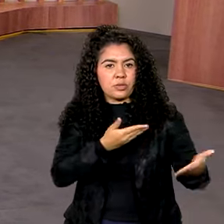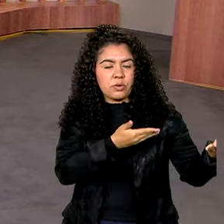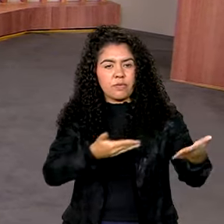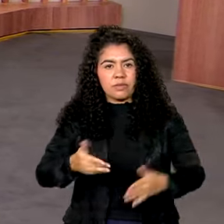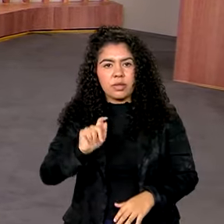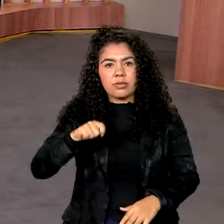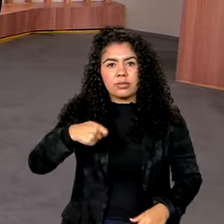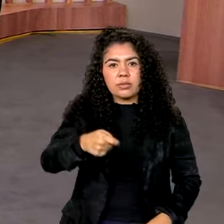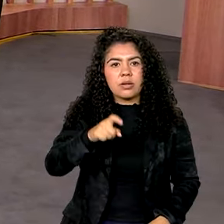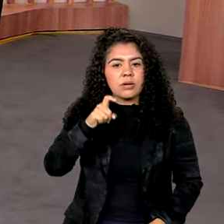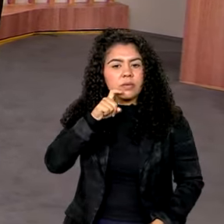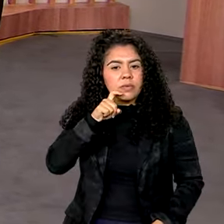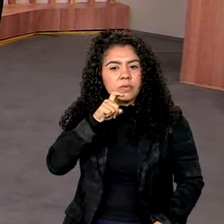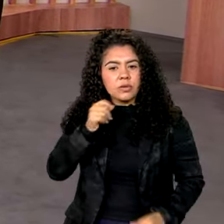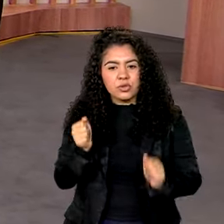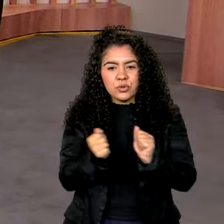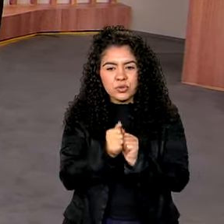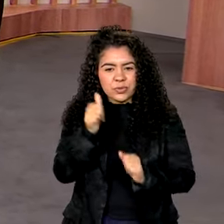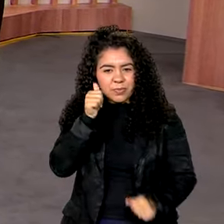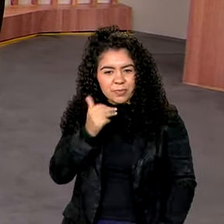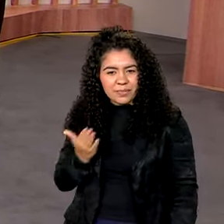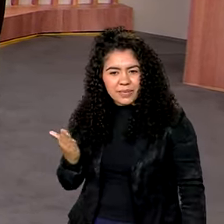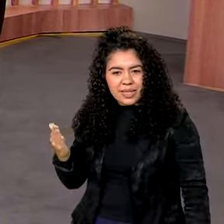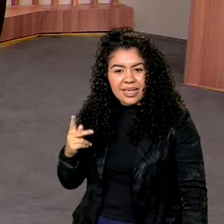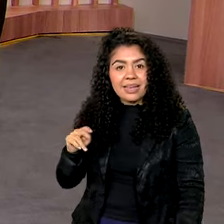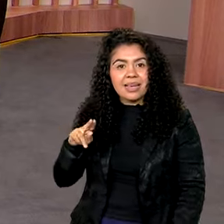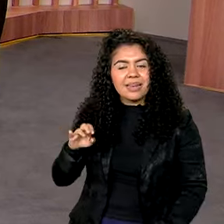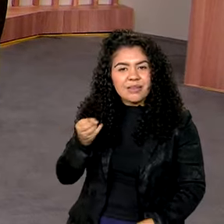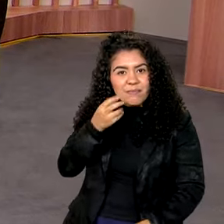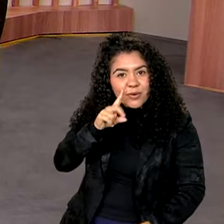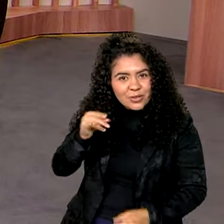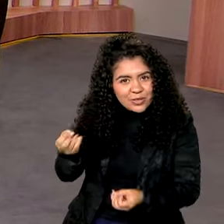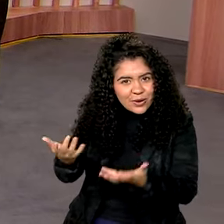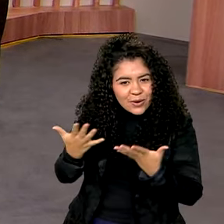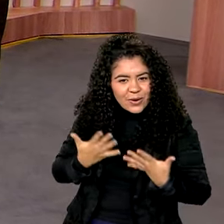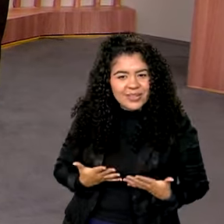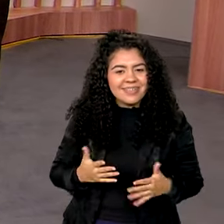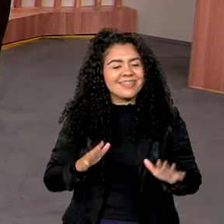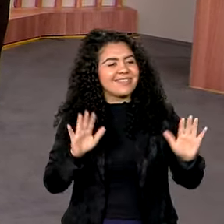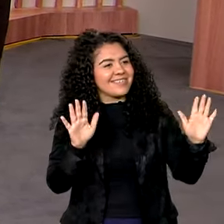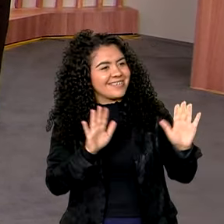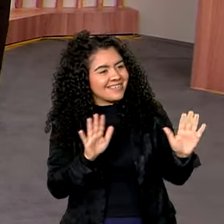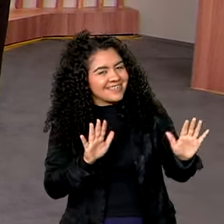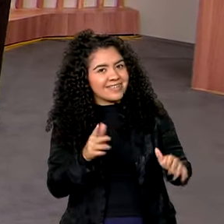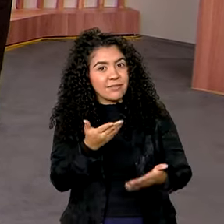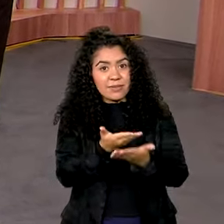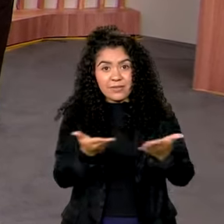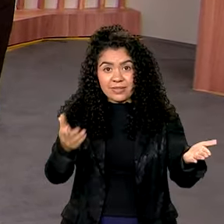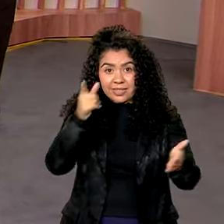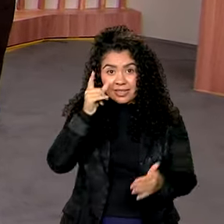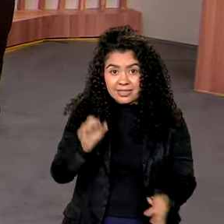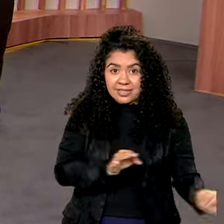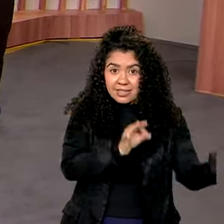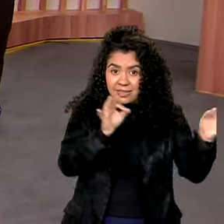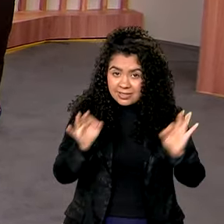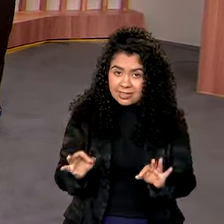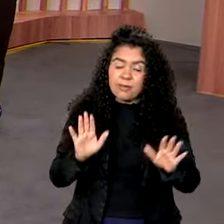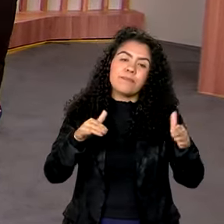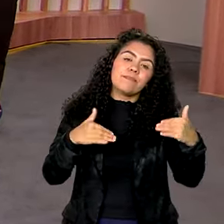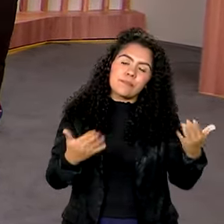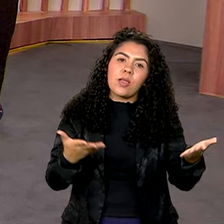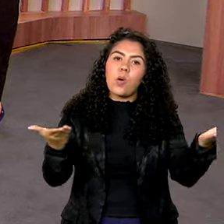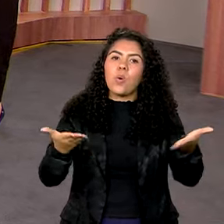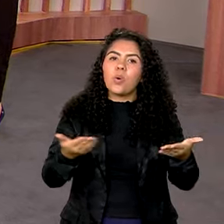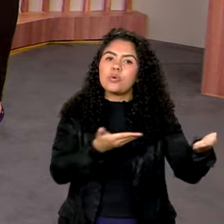comigo agora. Então, Karine, bom dia. Conta para a gente. Ei, Carol, bom dia. Bom dia para você que está no Brasil em dia. Então, a gente teve o